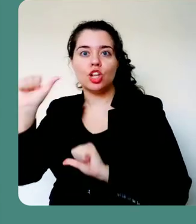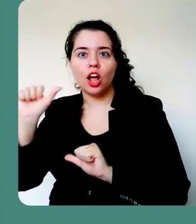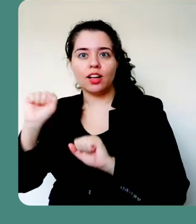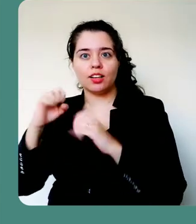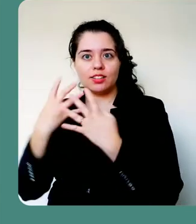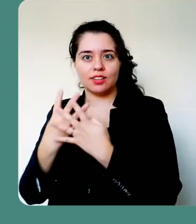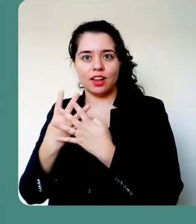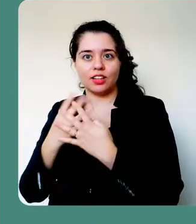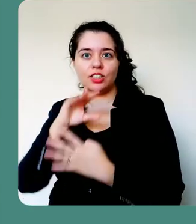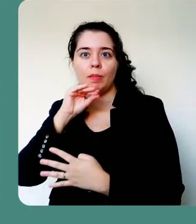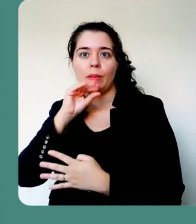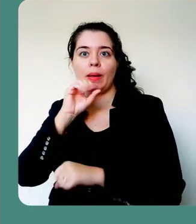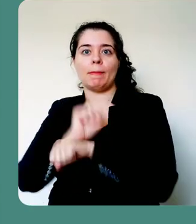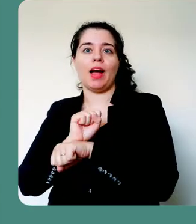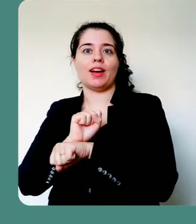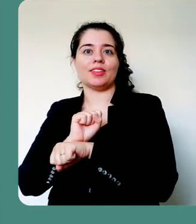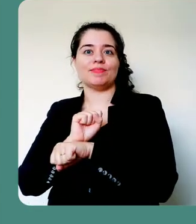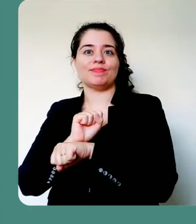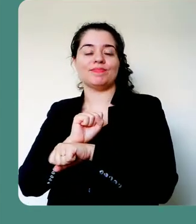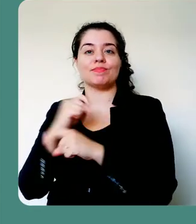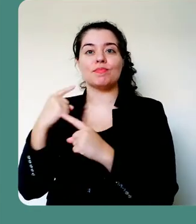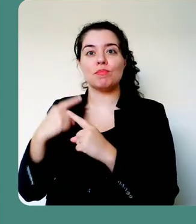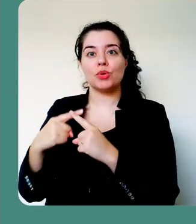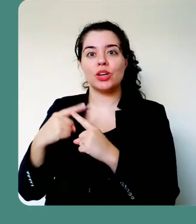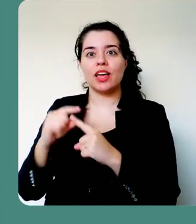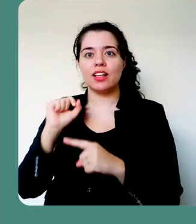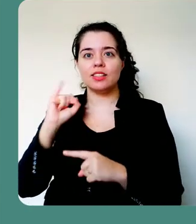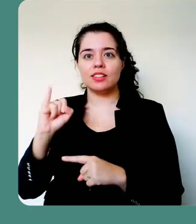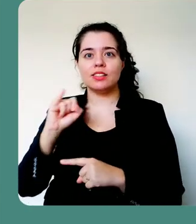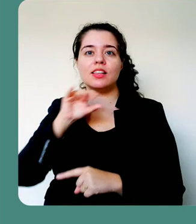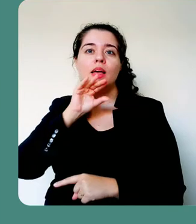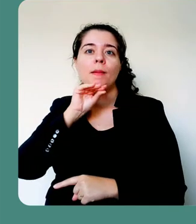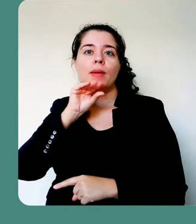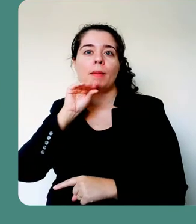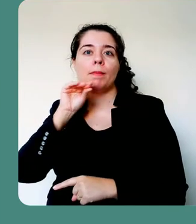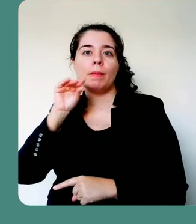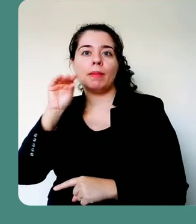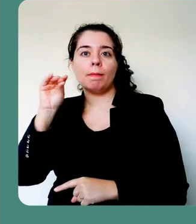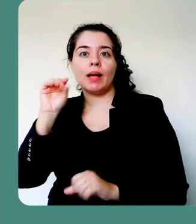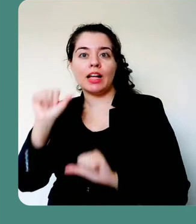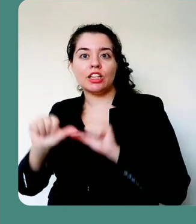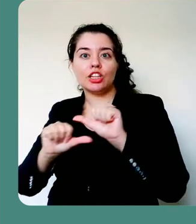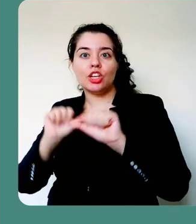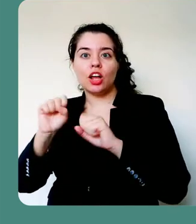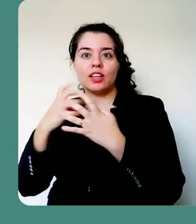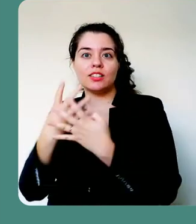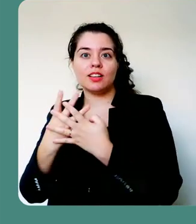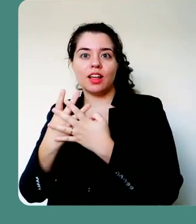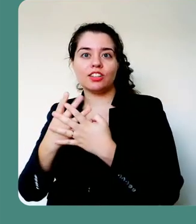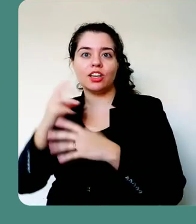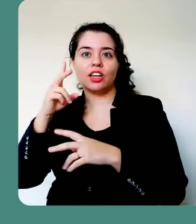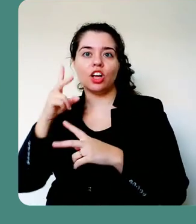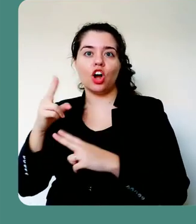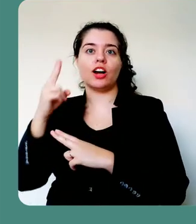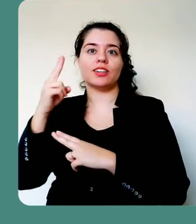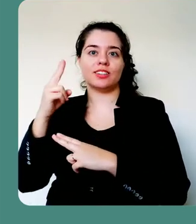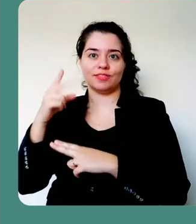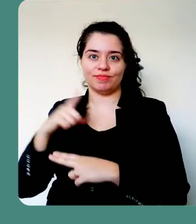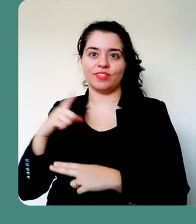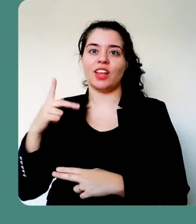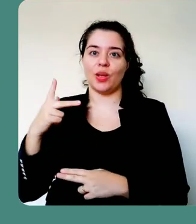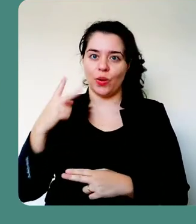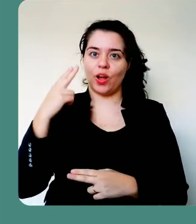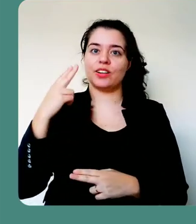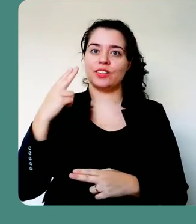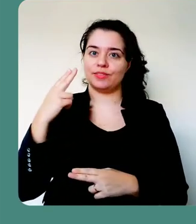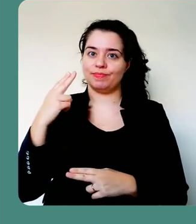Porque caso você esteja falando durante a transição, a sua fala não será capturada. Então, você vai ter uma falha de gravação.